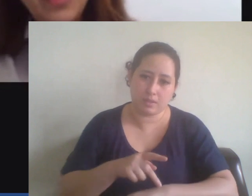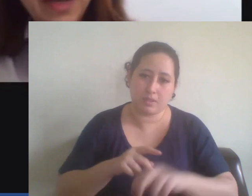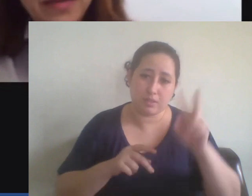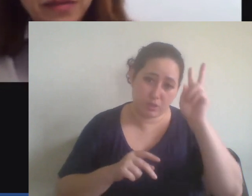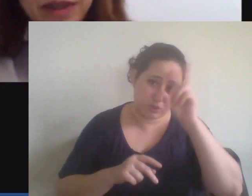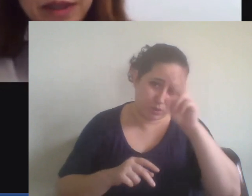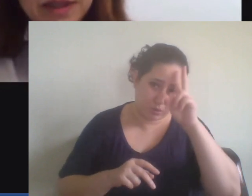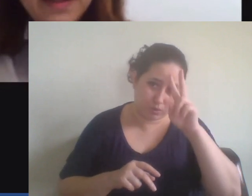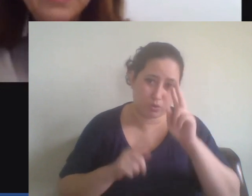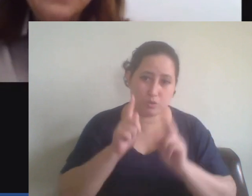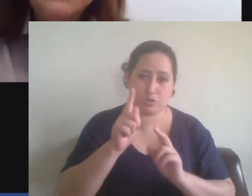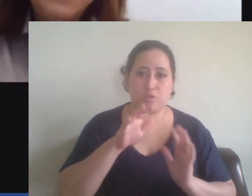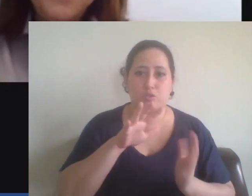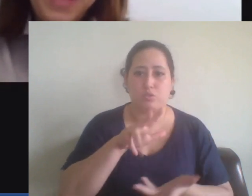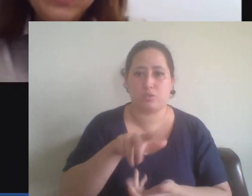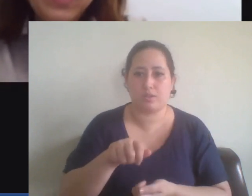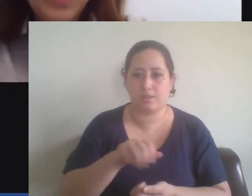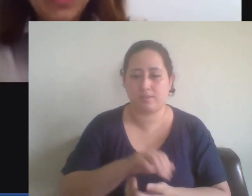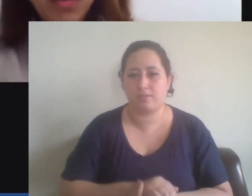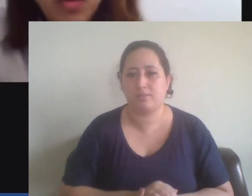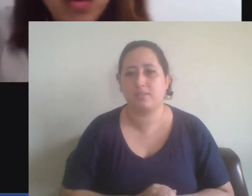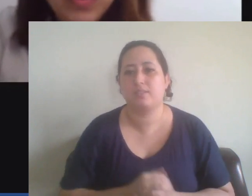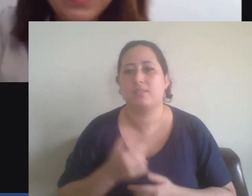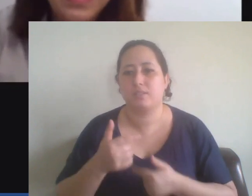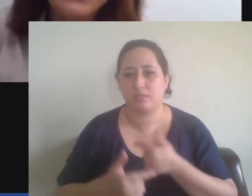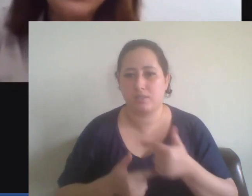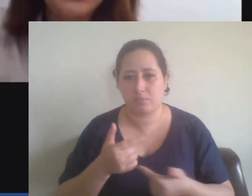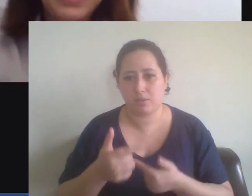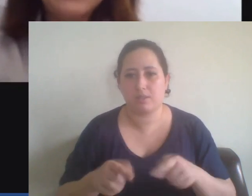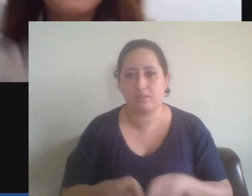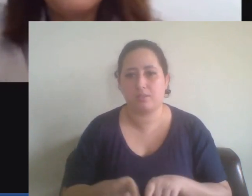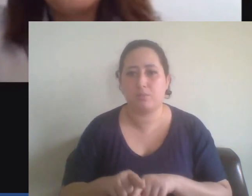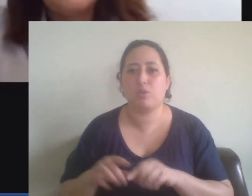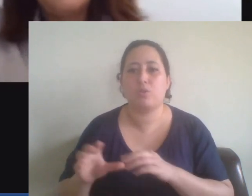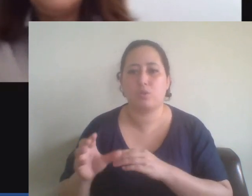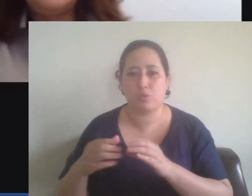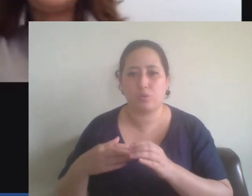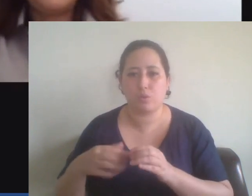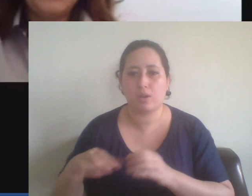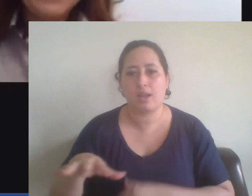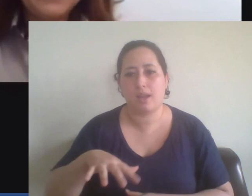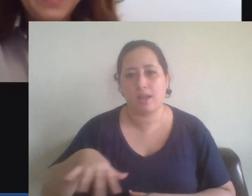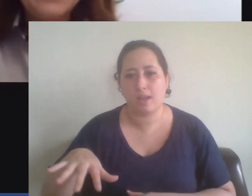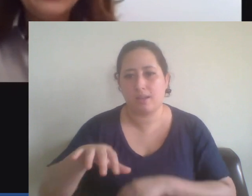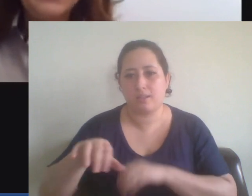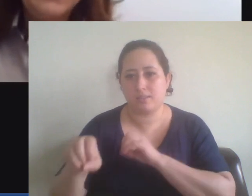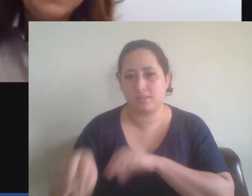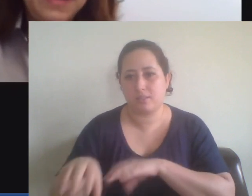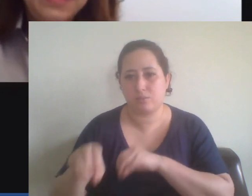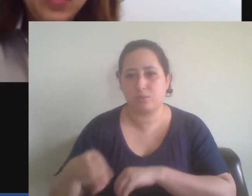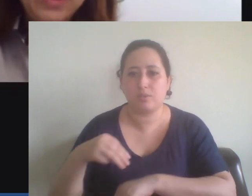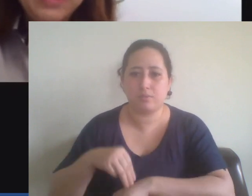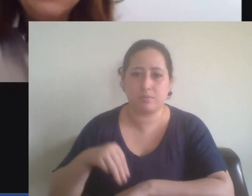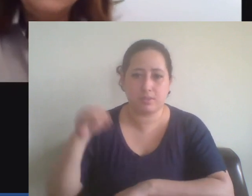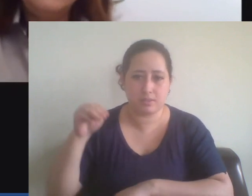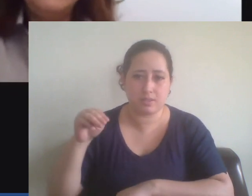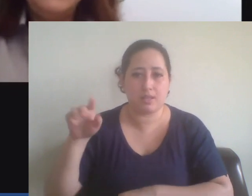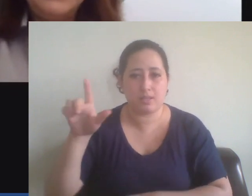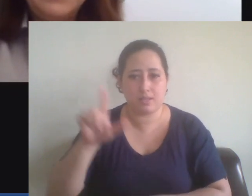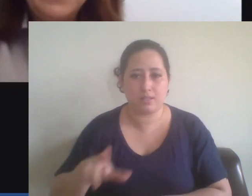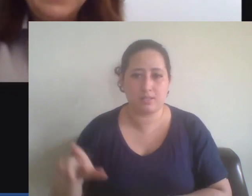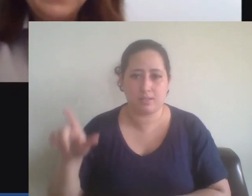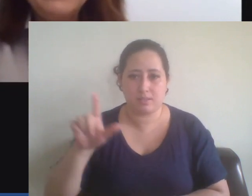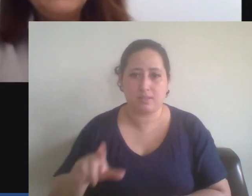e geografia. Trabalho também com concurso na área de educação, tenho mestrado em literatura,